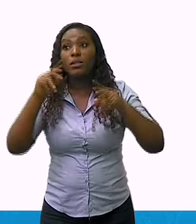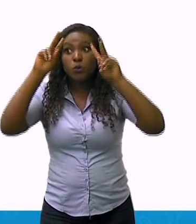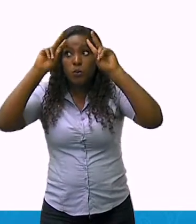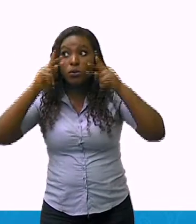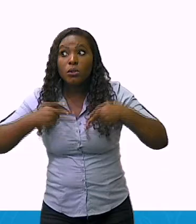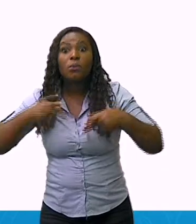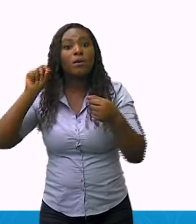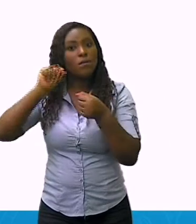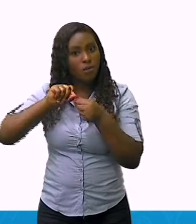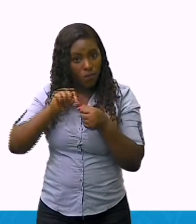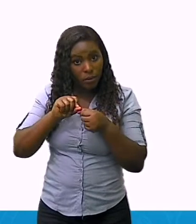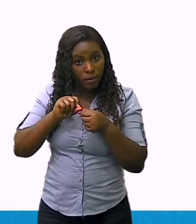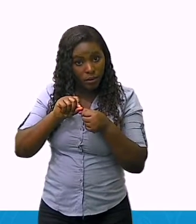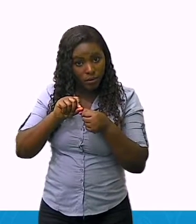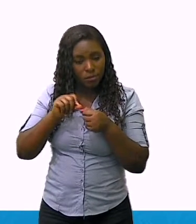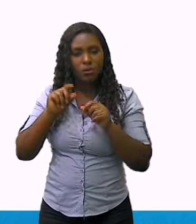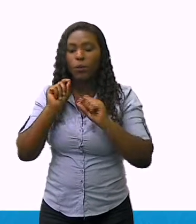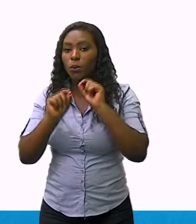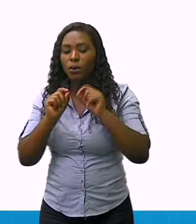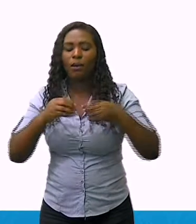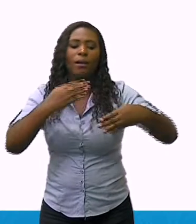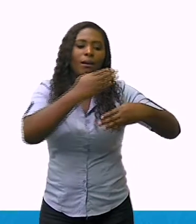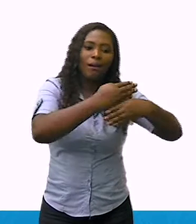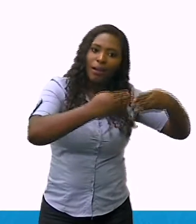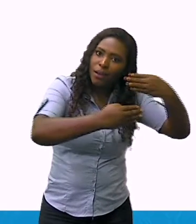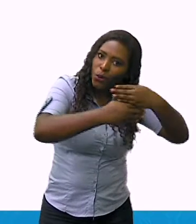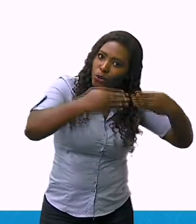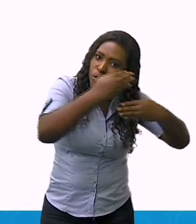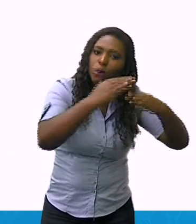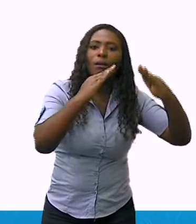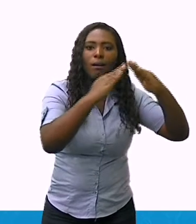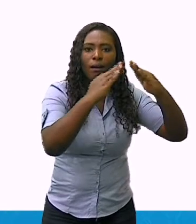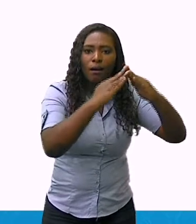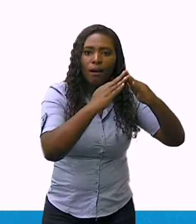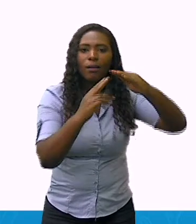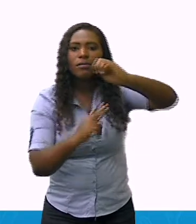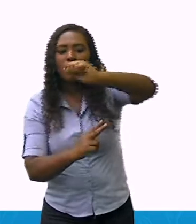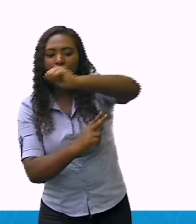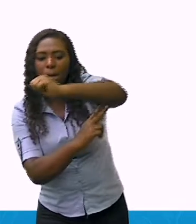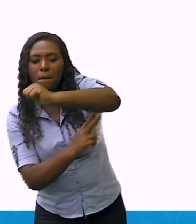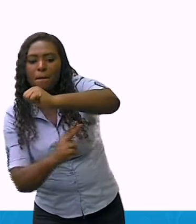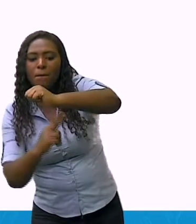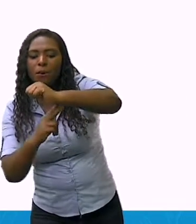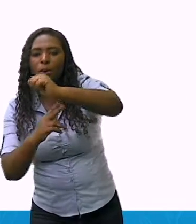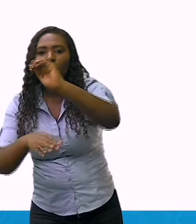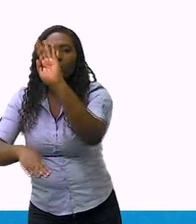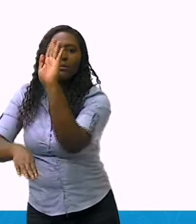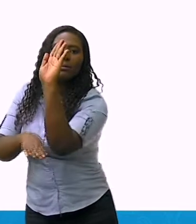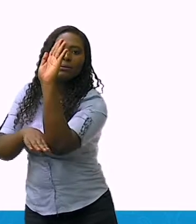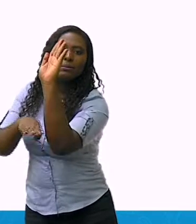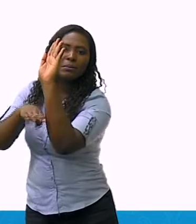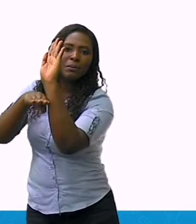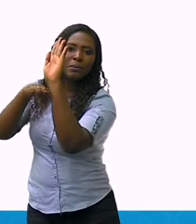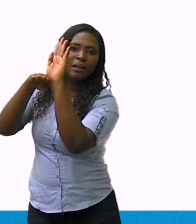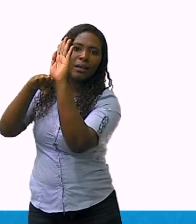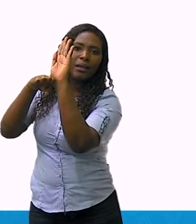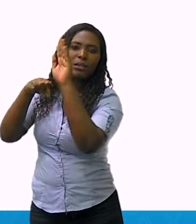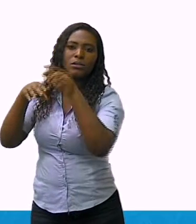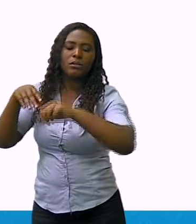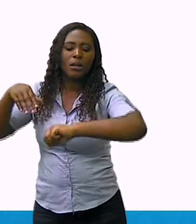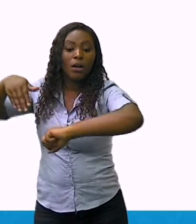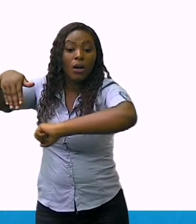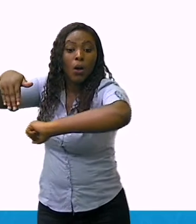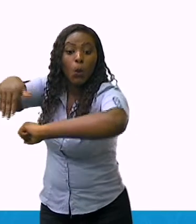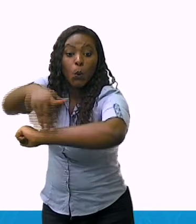As casas, os prédios, a ponte, as ruas asfaltadas e